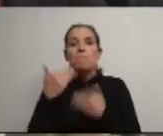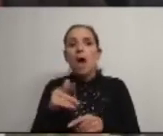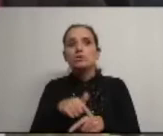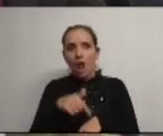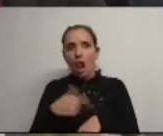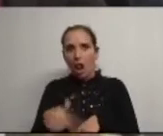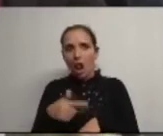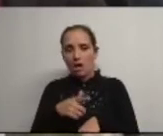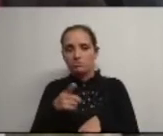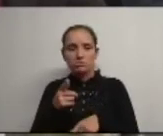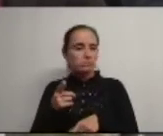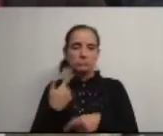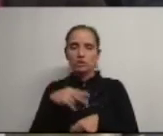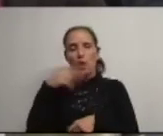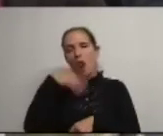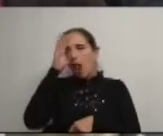agora previsões